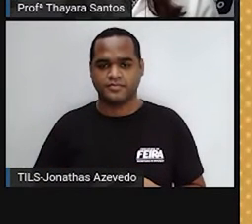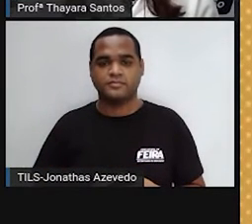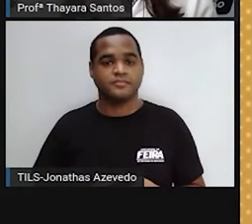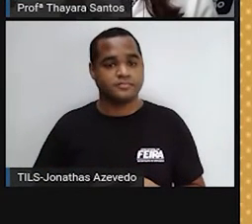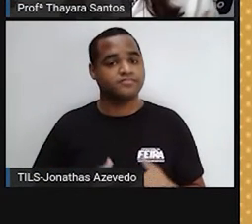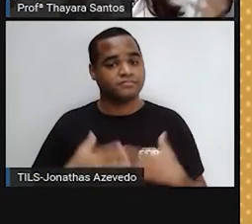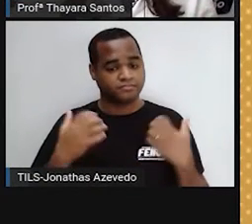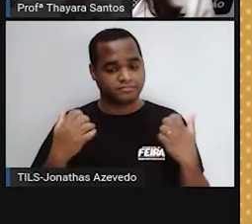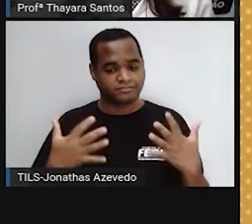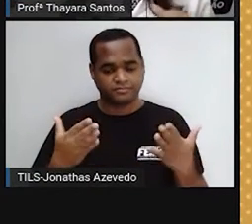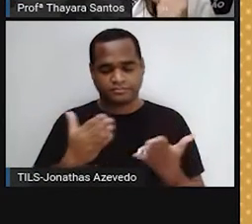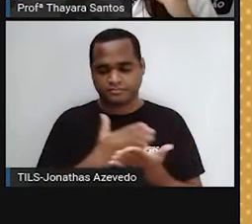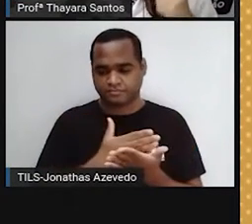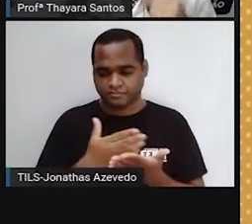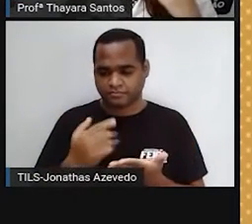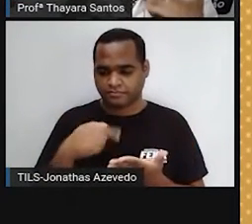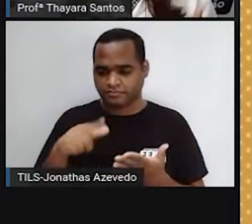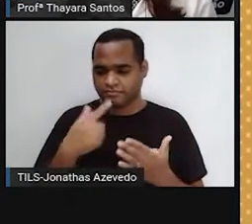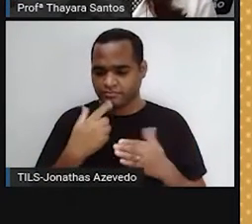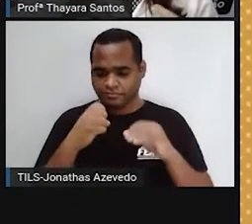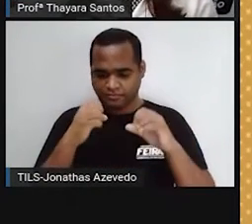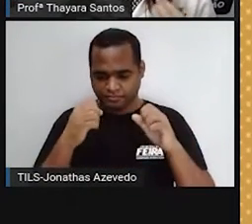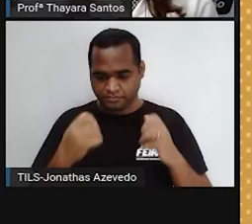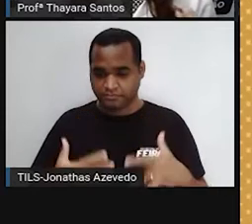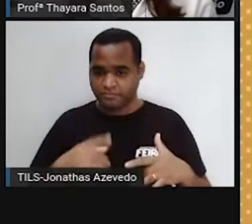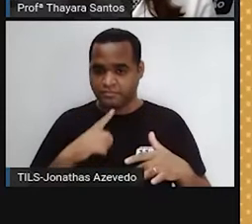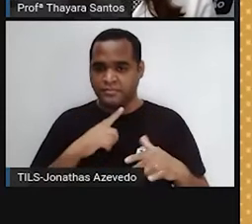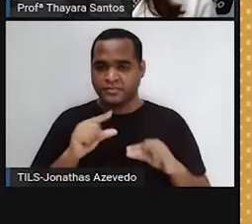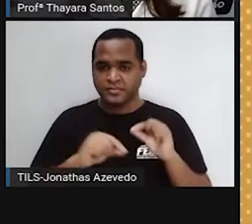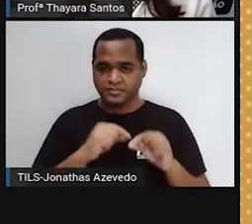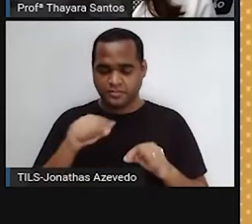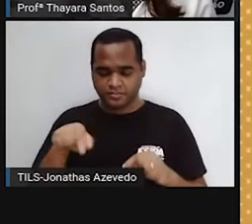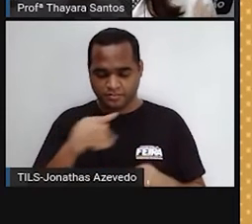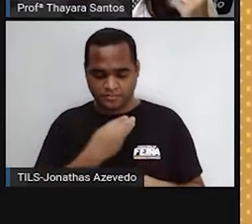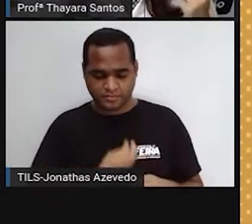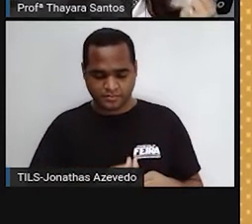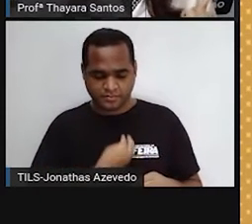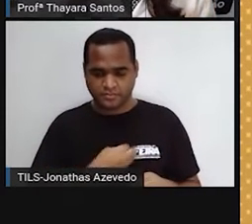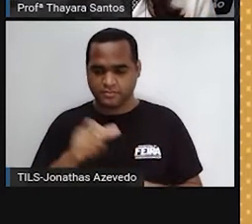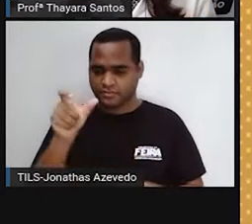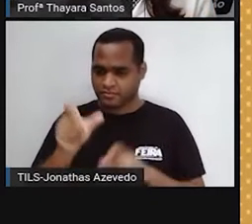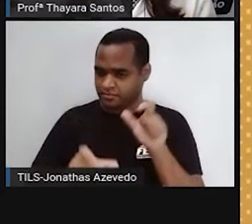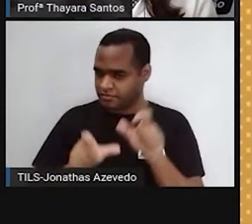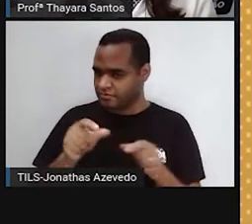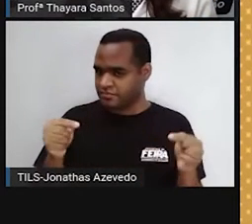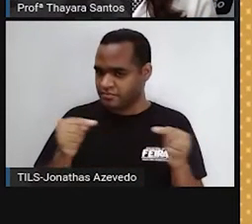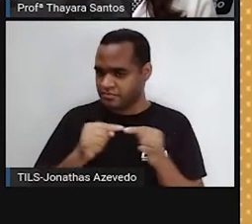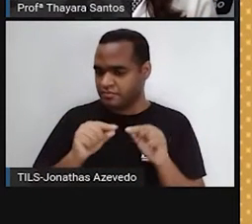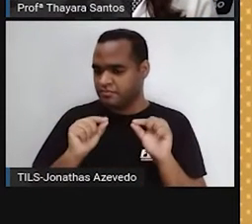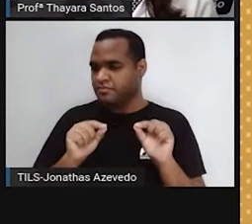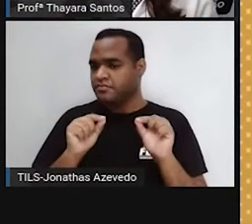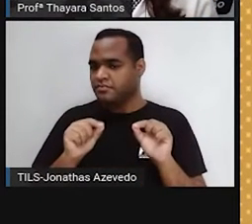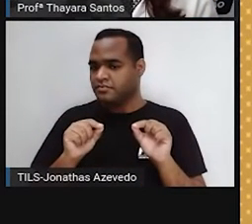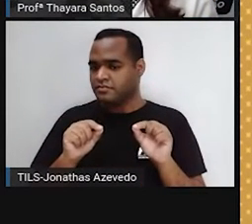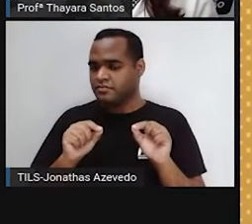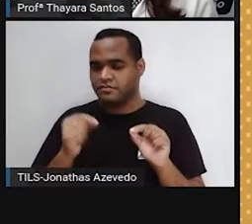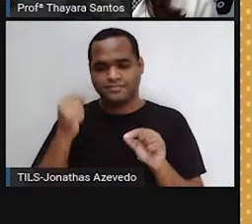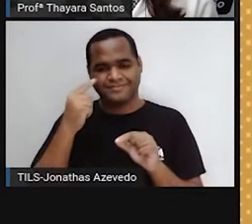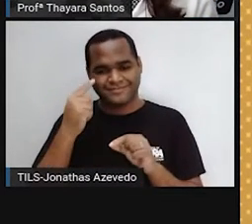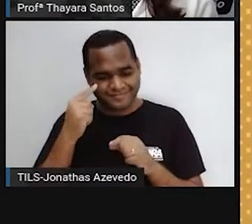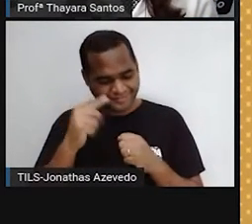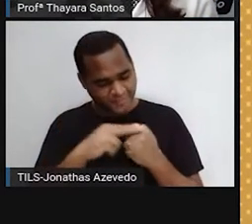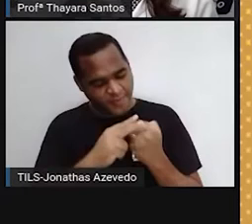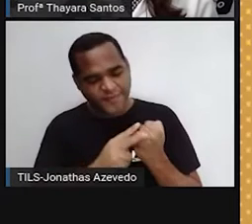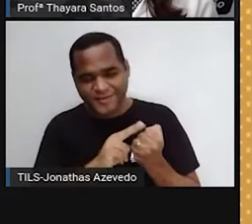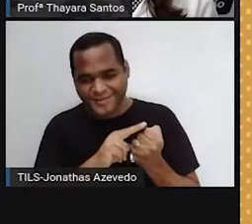Então, como eu já falei, todos os seres vivos, eles são formados por célula. Só tem uma exceção, que é os vírus, né? Que são os vírus.